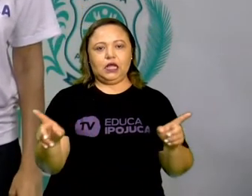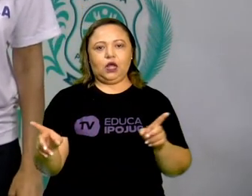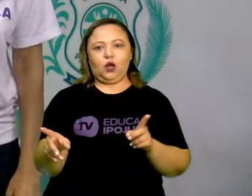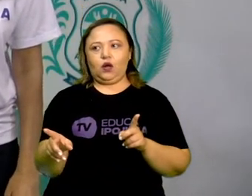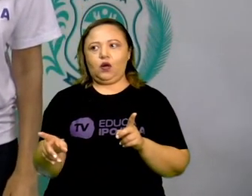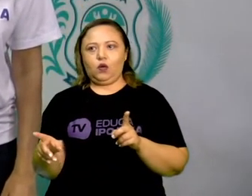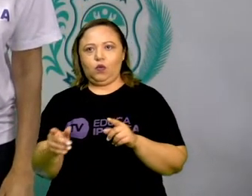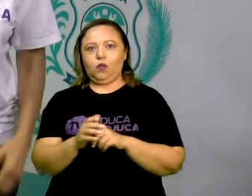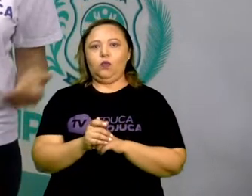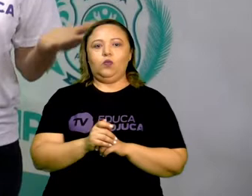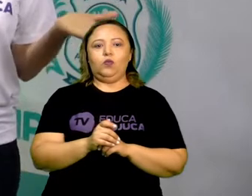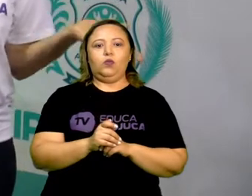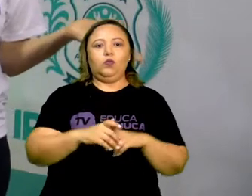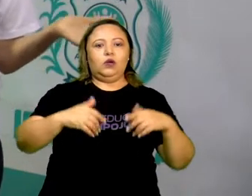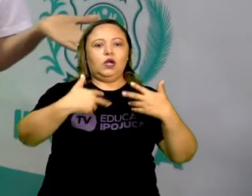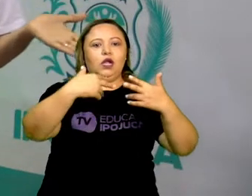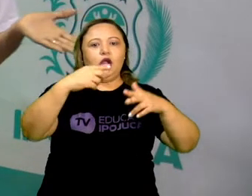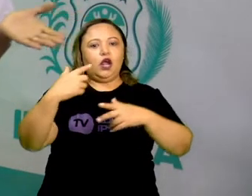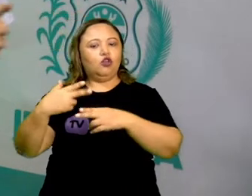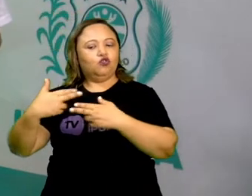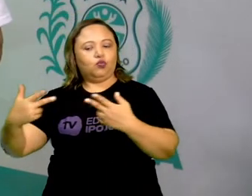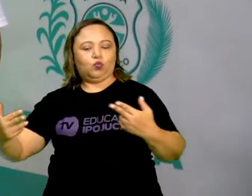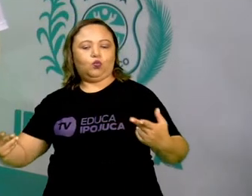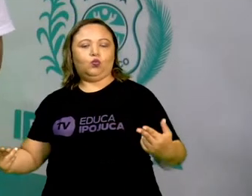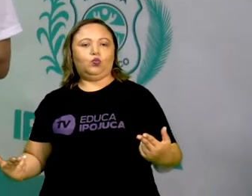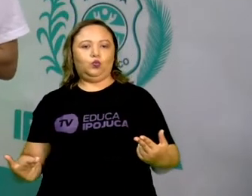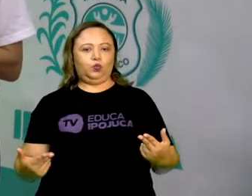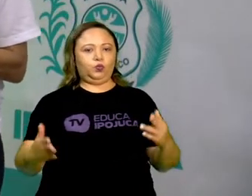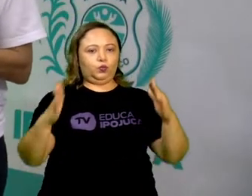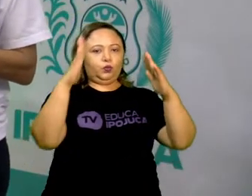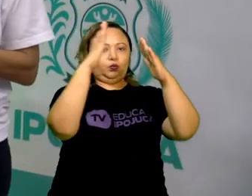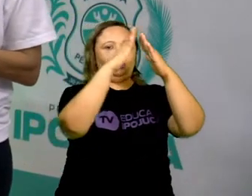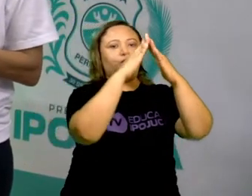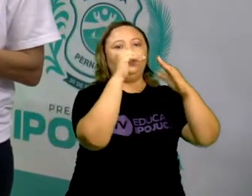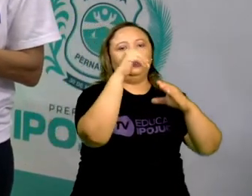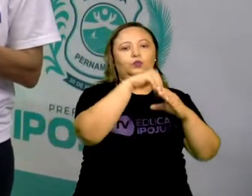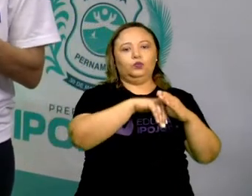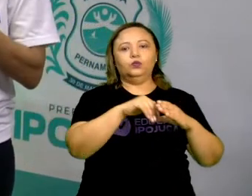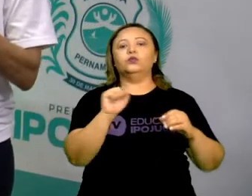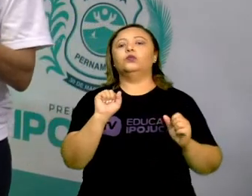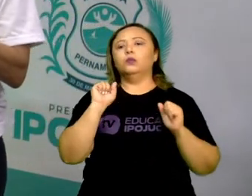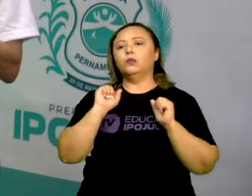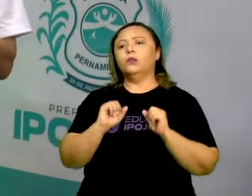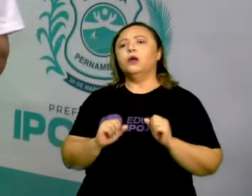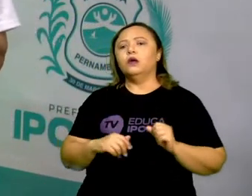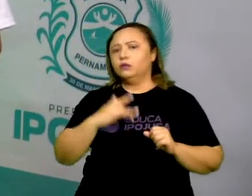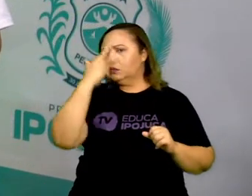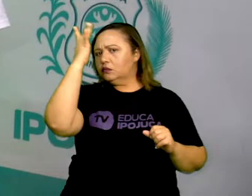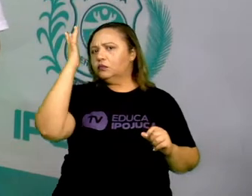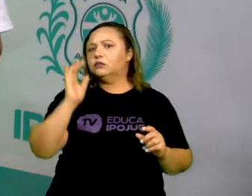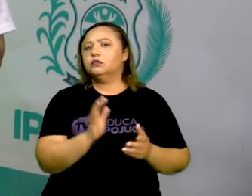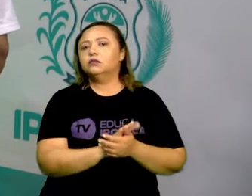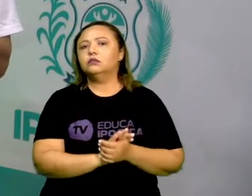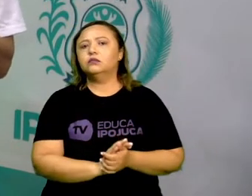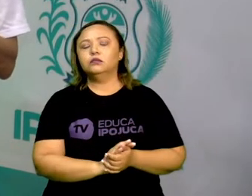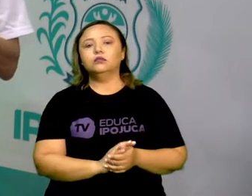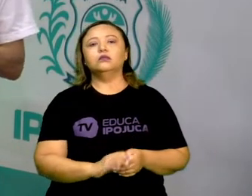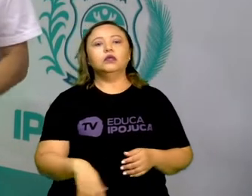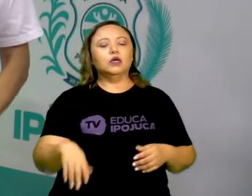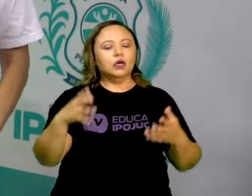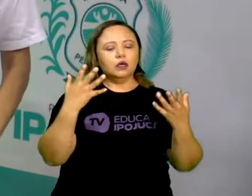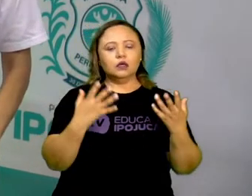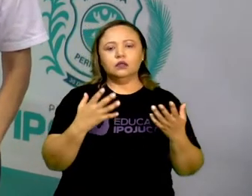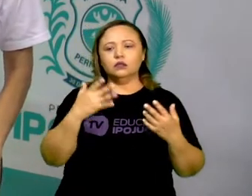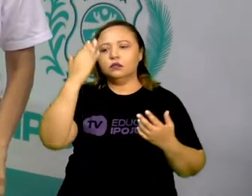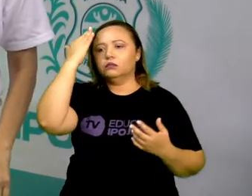perto do armário. Você conhece sua casa, então é fácil você localizar. Aí você diz assim, quero saber onde é que estão minhas